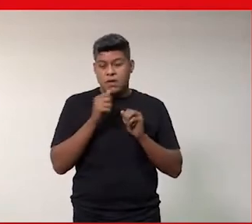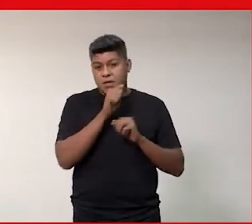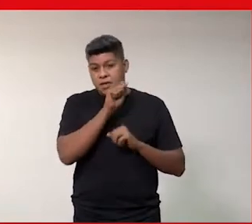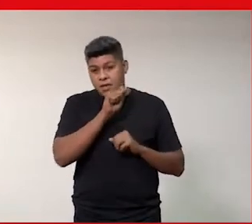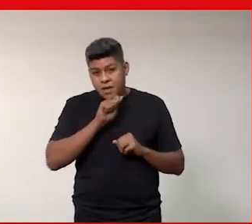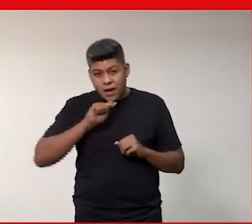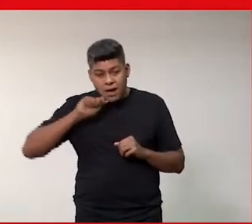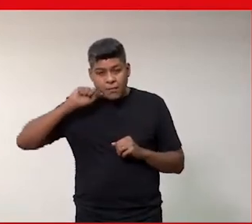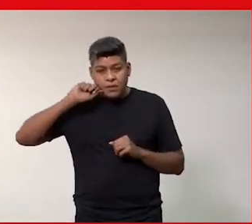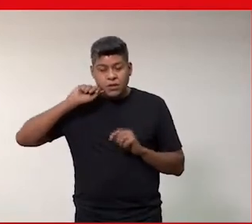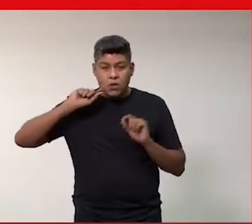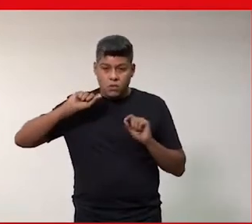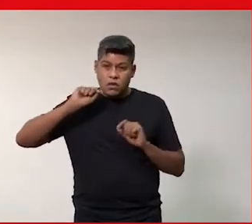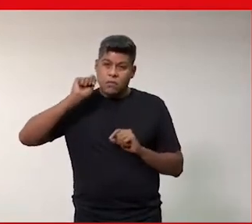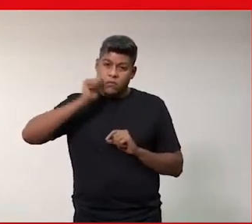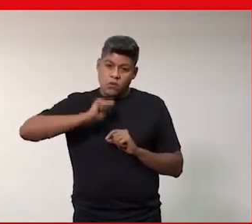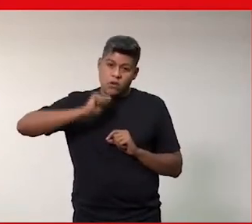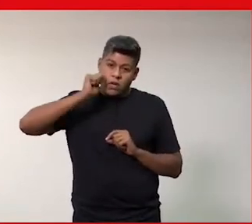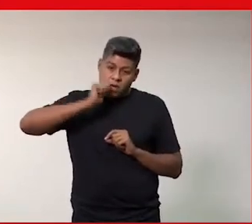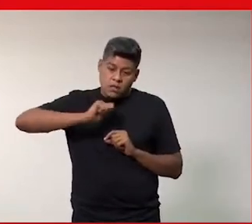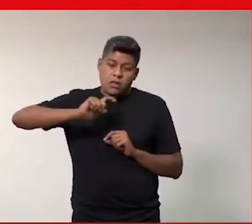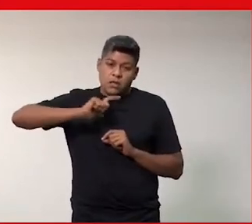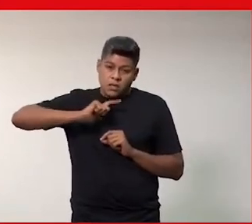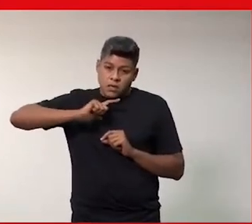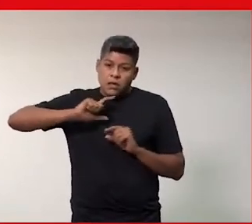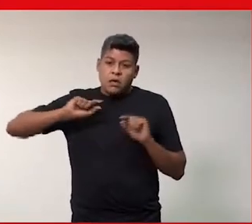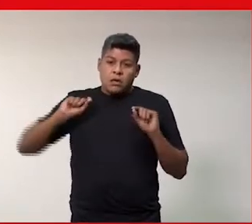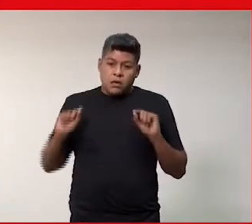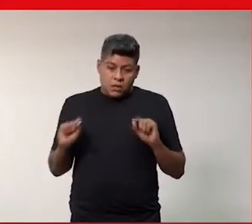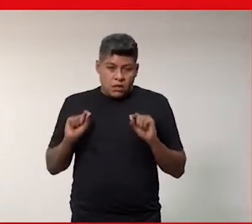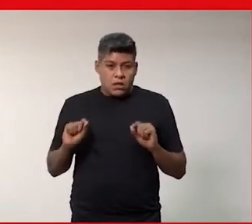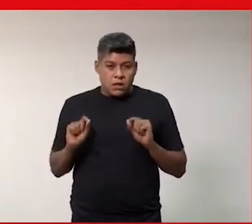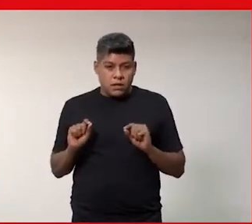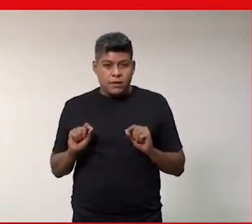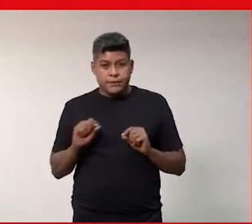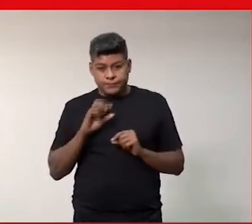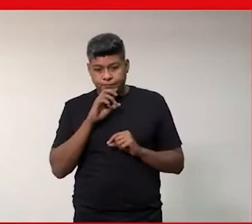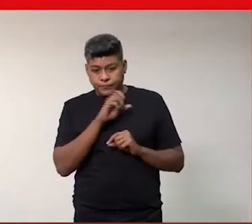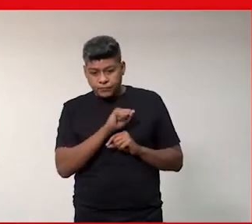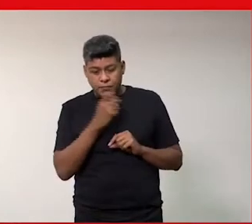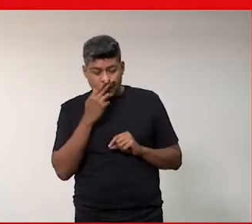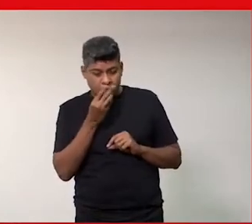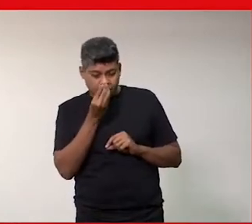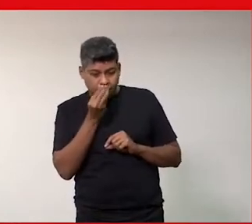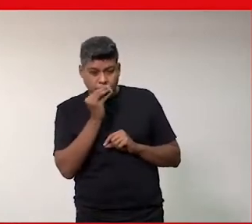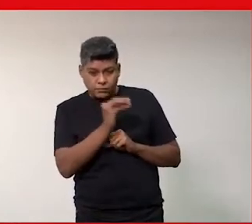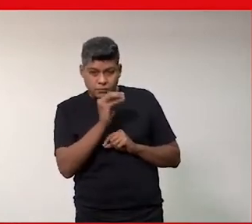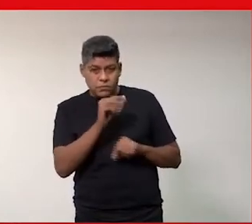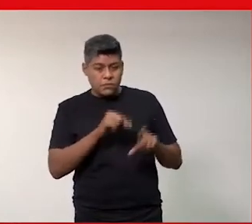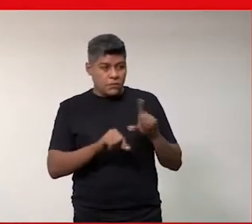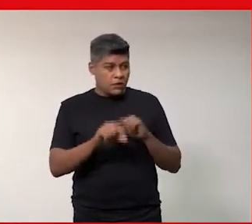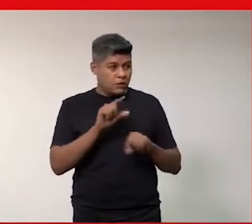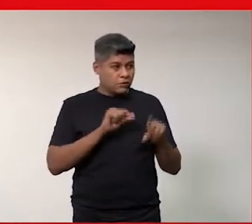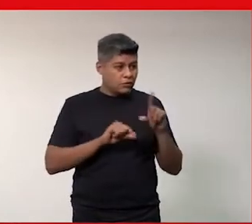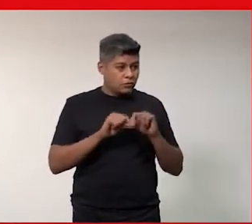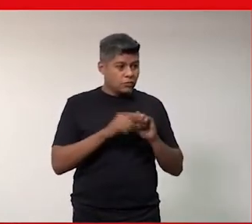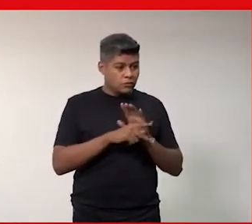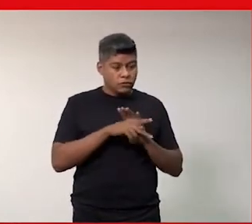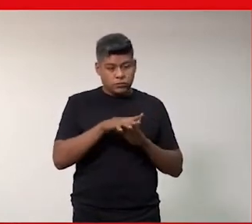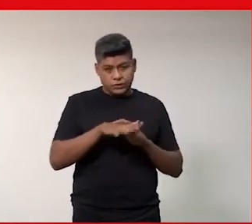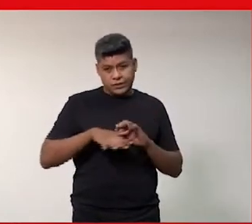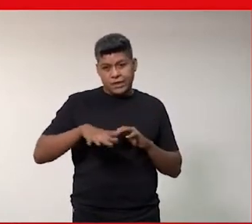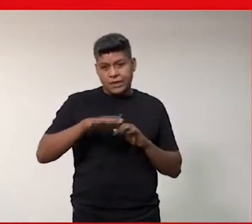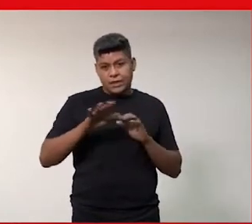de que as mulheres estavam sendo automaticamente excluídas de processos seletivos da área de